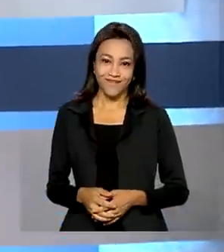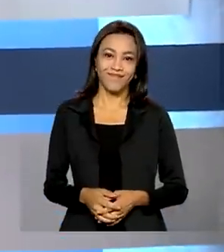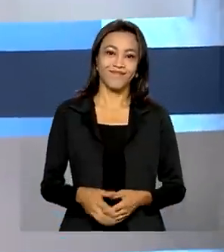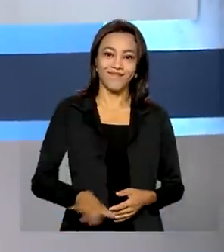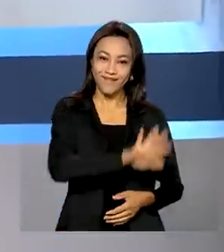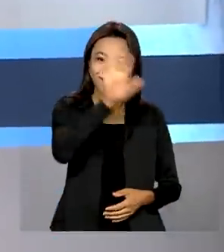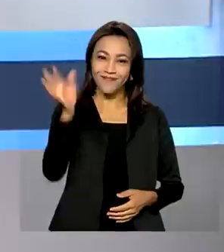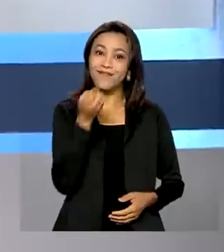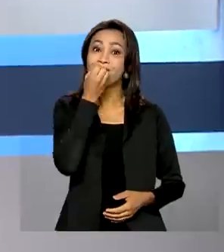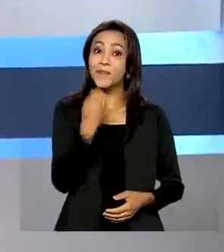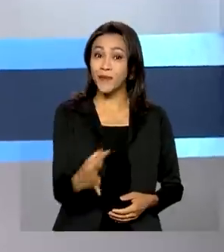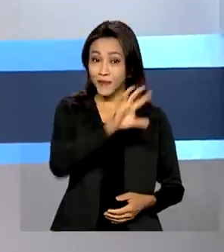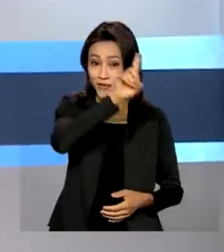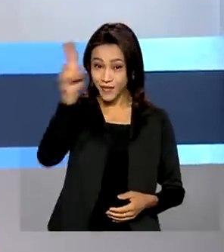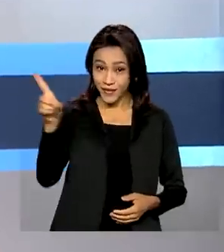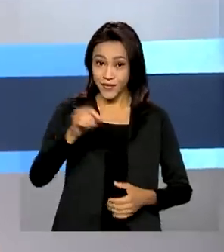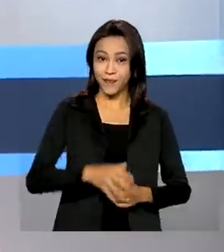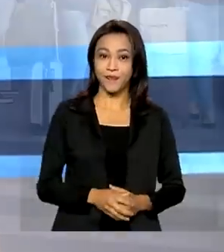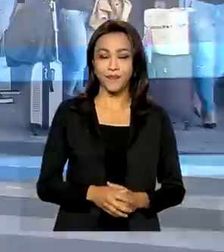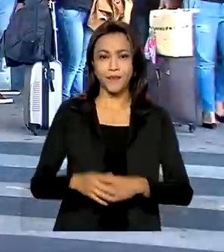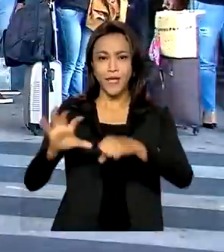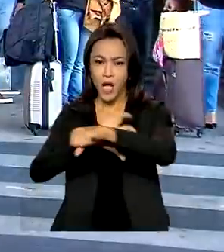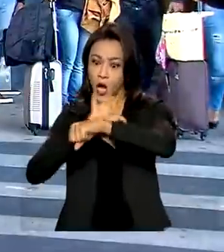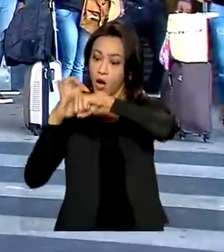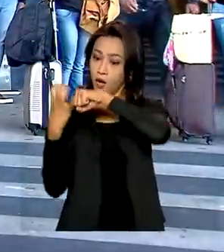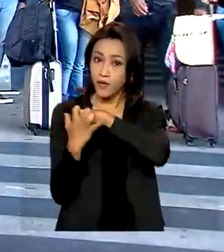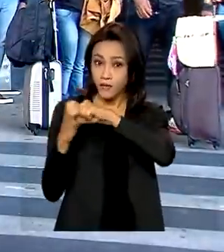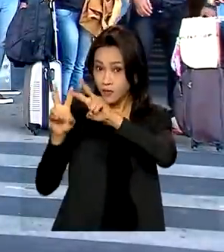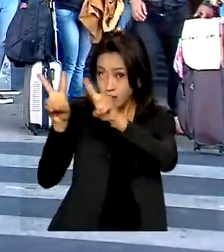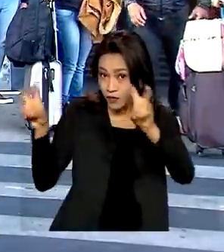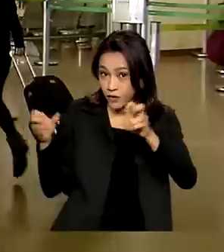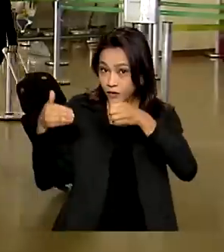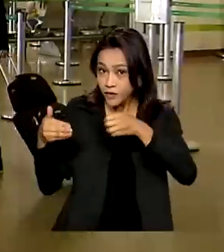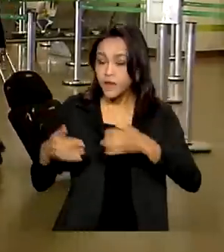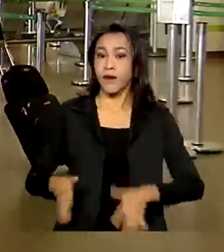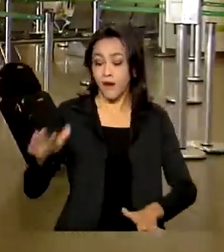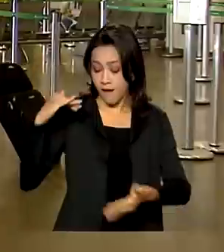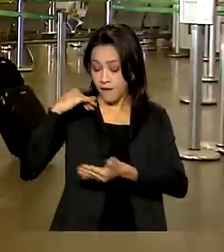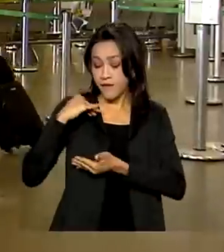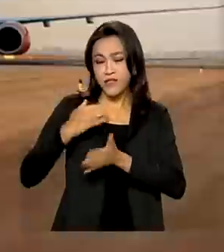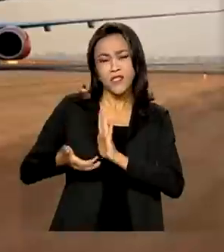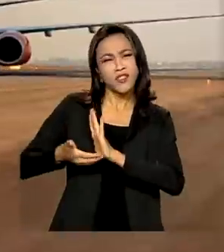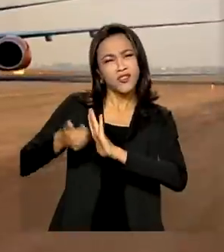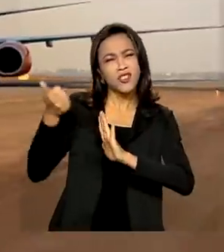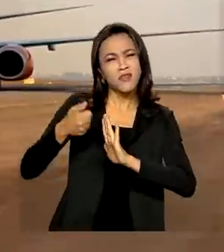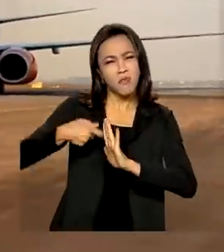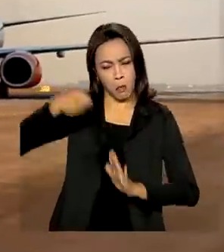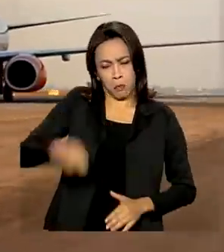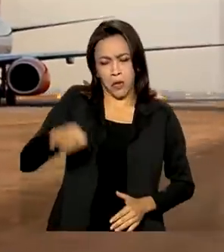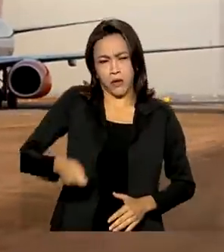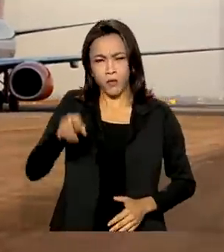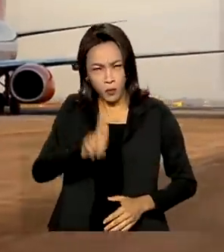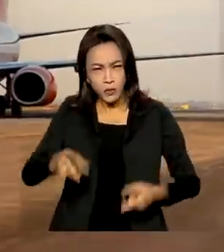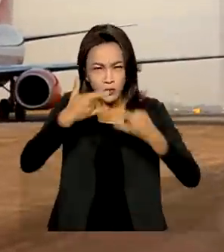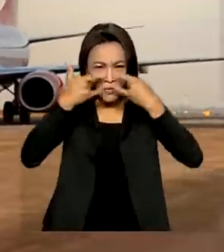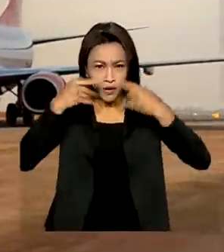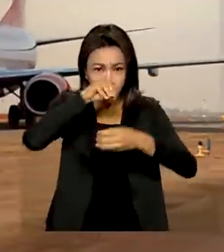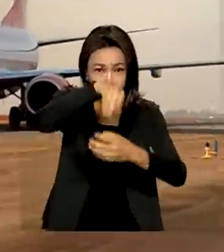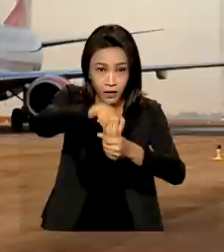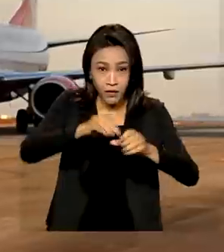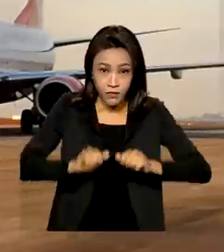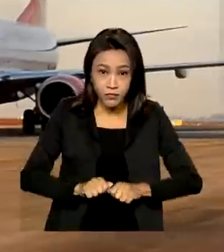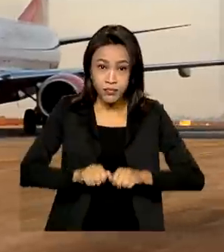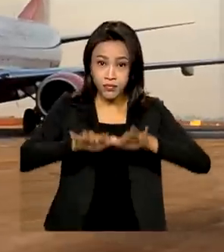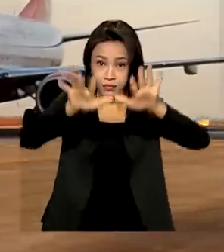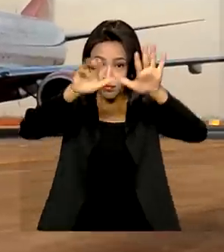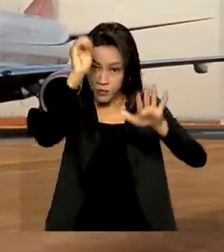Olá, bom dia! Covid-19. Anvisa retira a obrigatoriedade do uso de máscaras em aeroportos